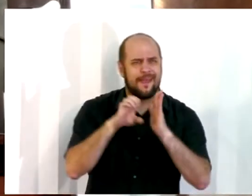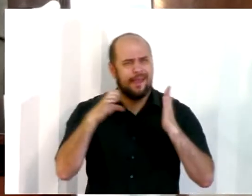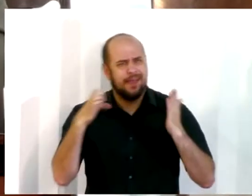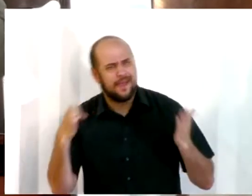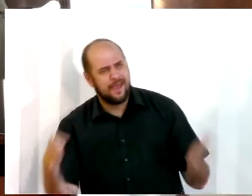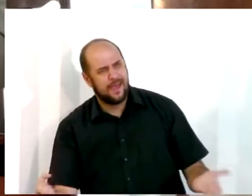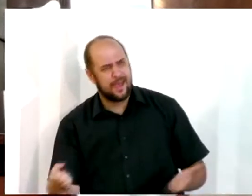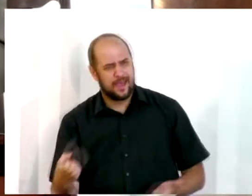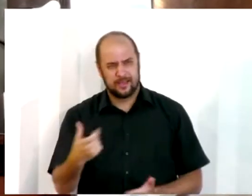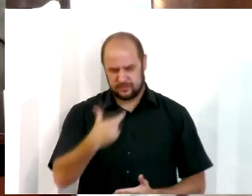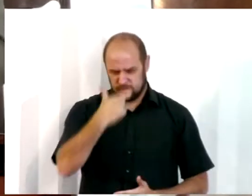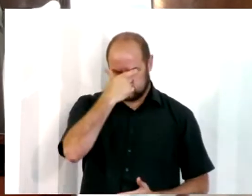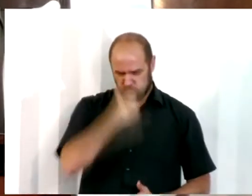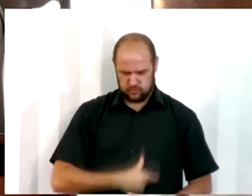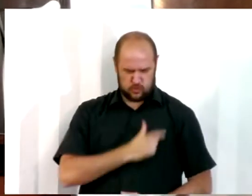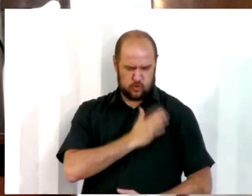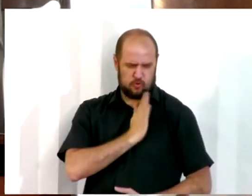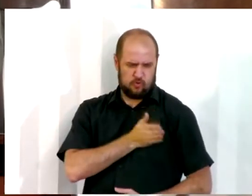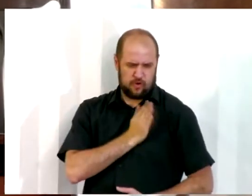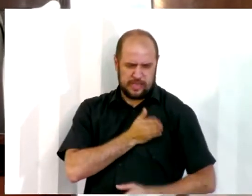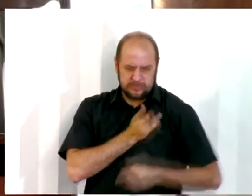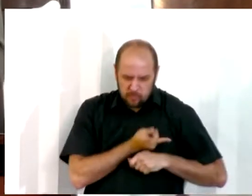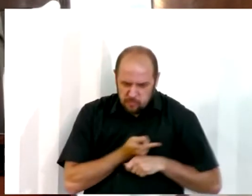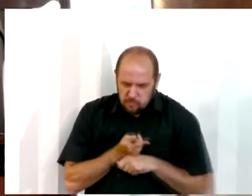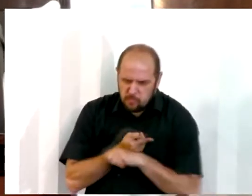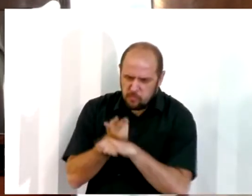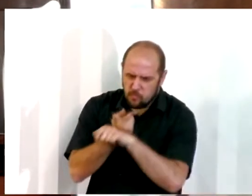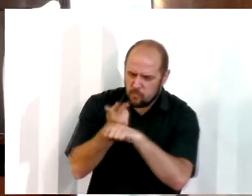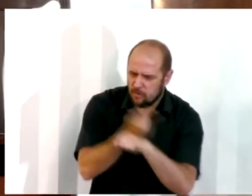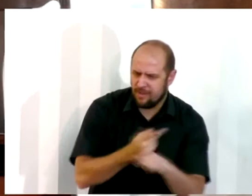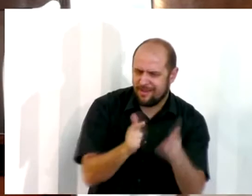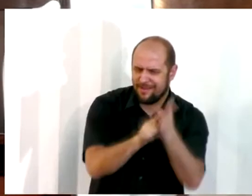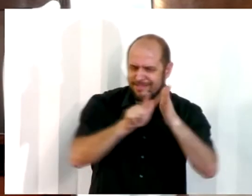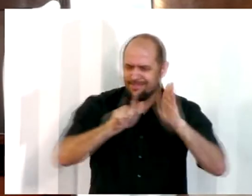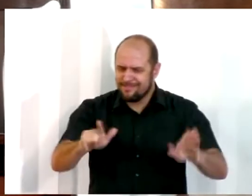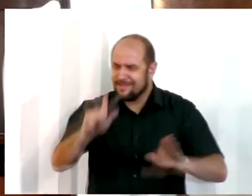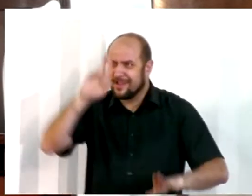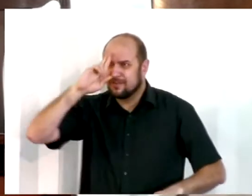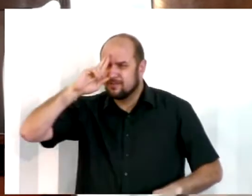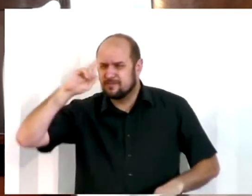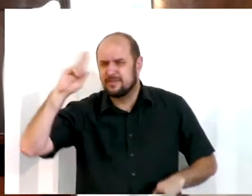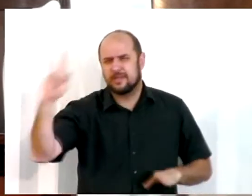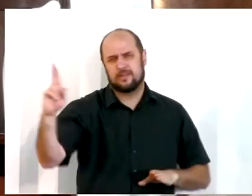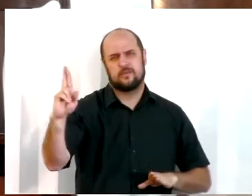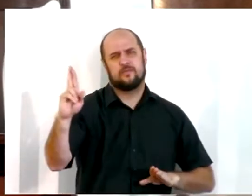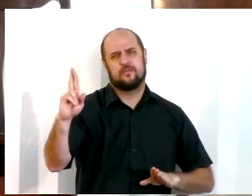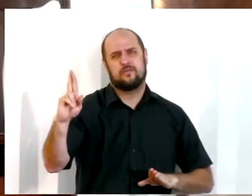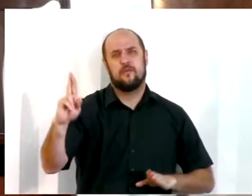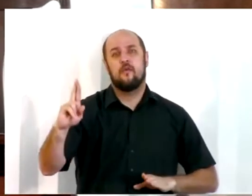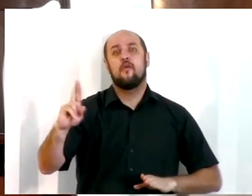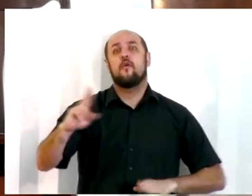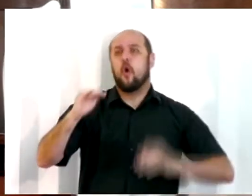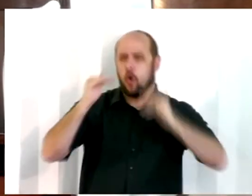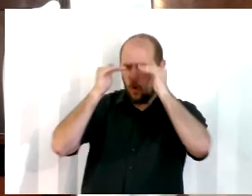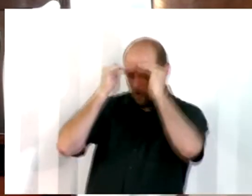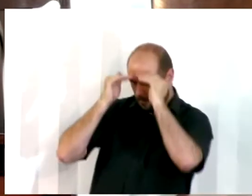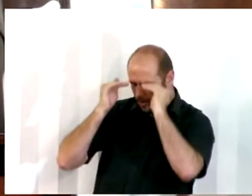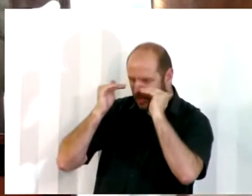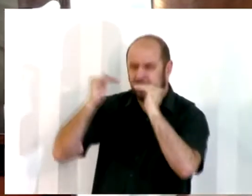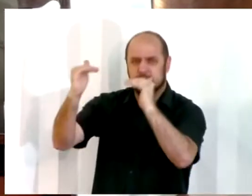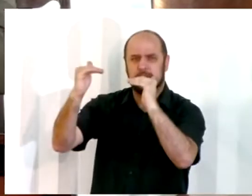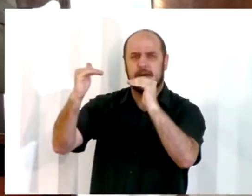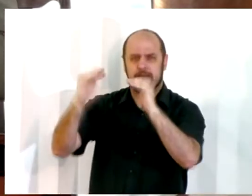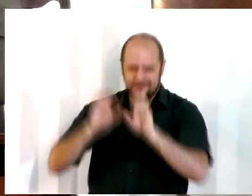disposto o coração para buscar a lei do Senhor e para cumprir e para